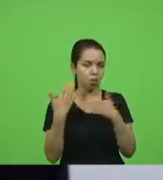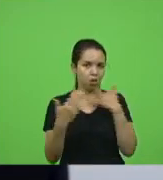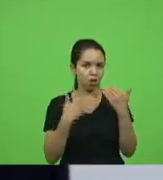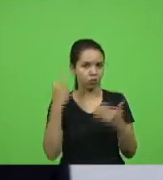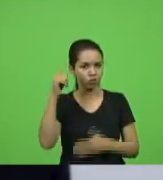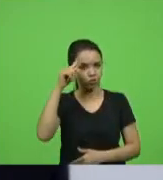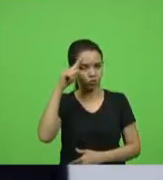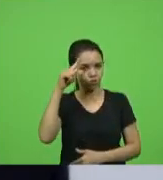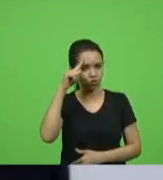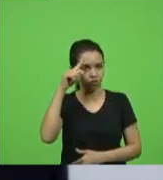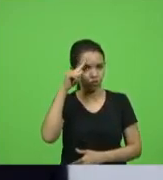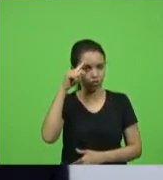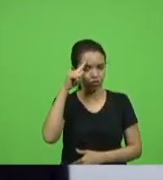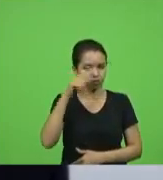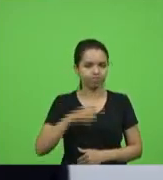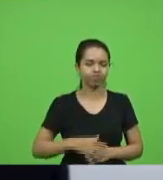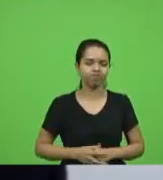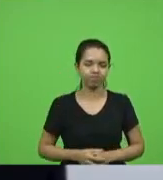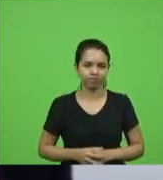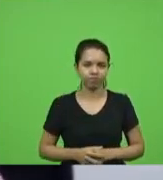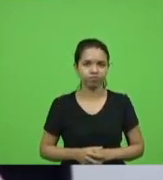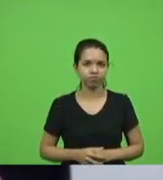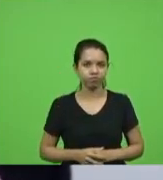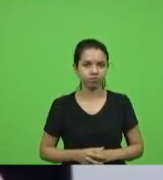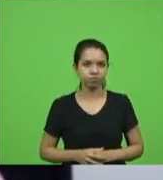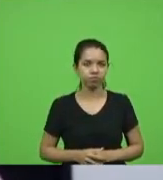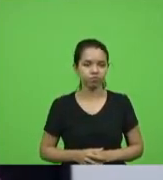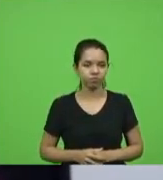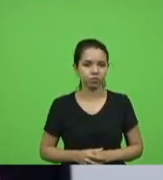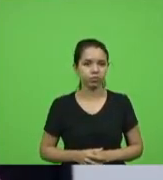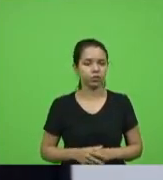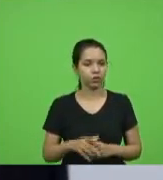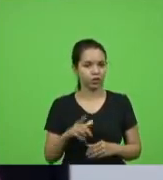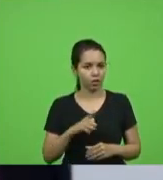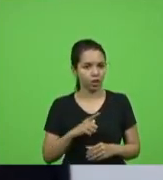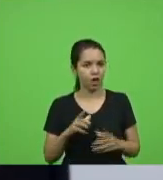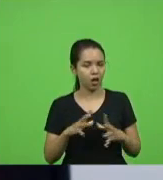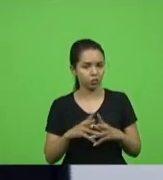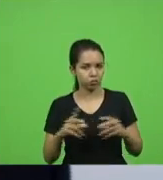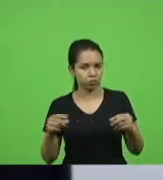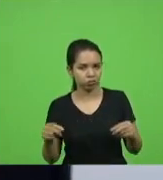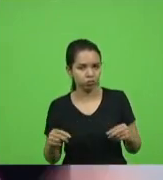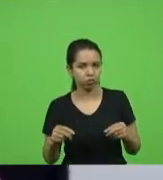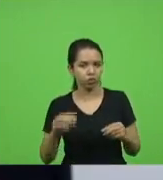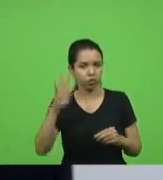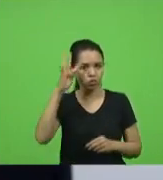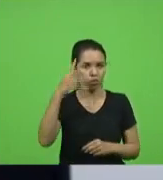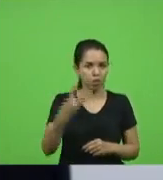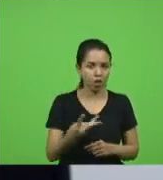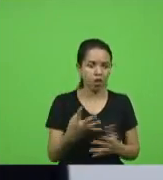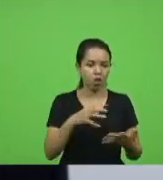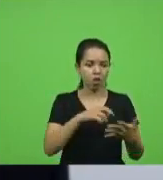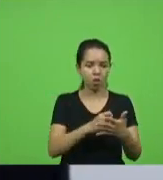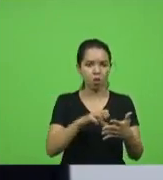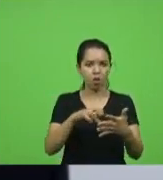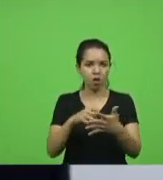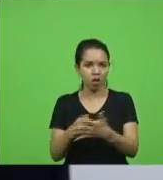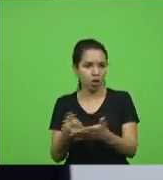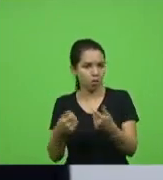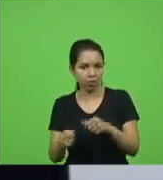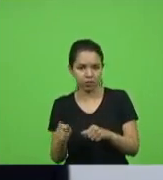é um absurdo tem solução para não ter lockdown para não precisar de UTI